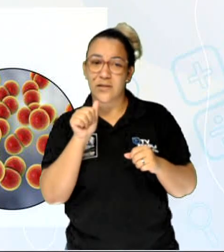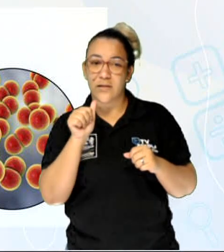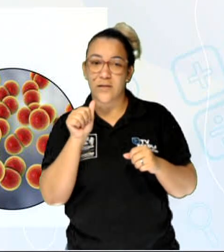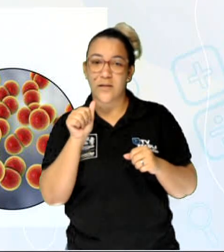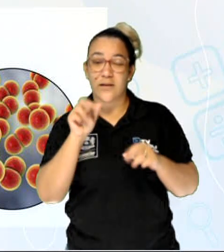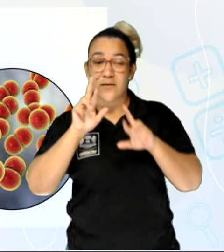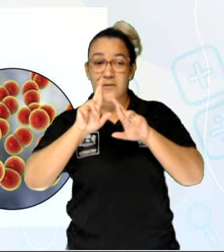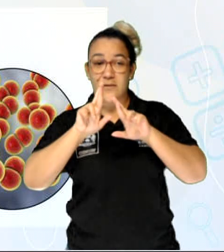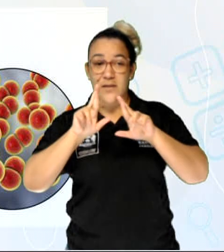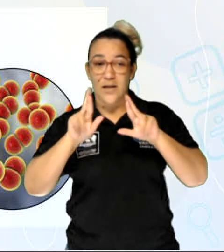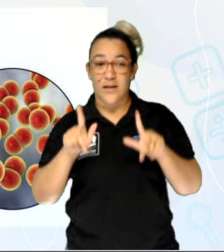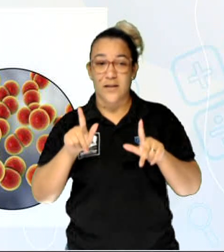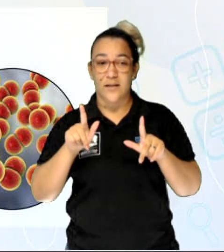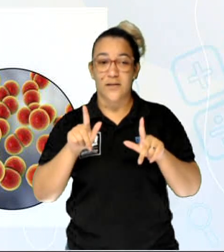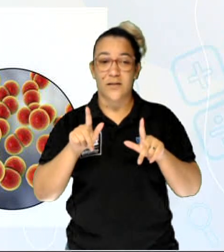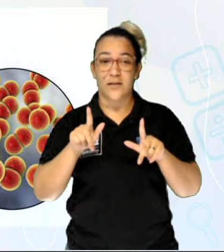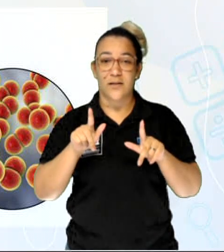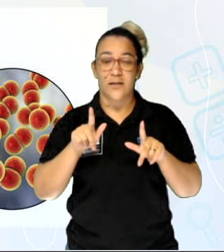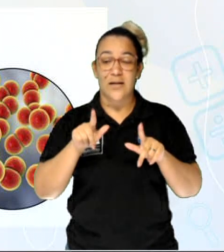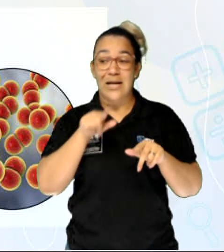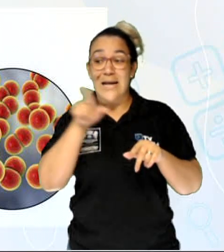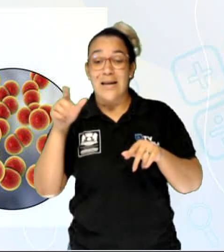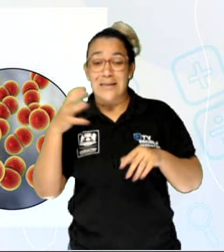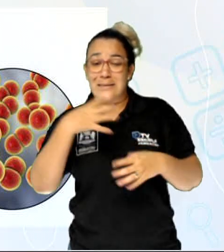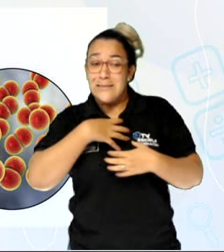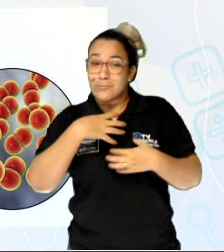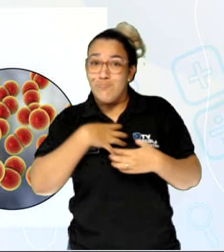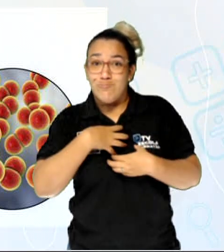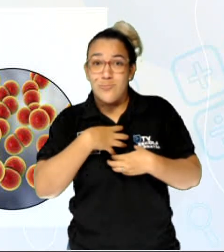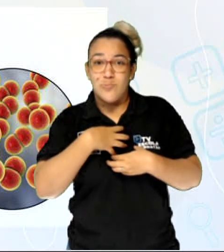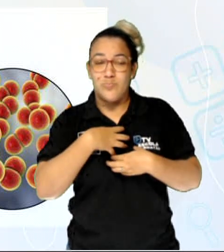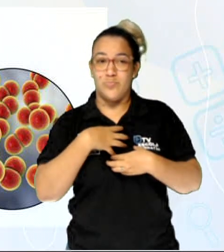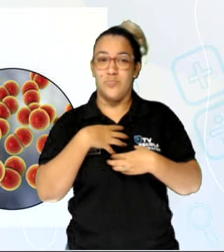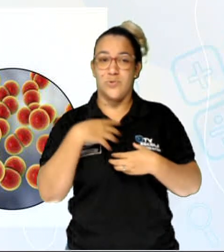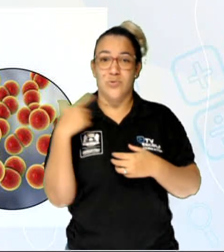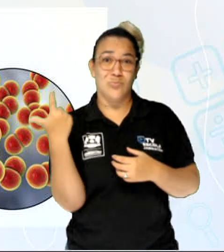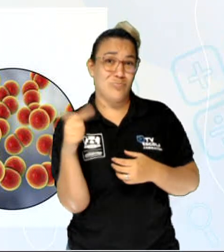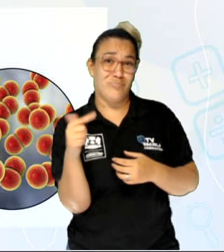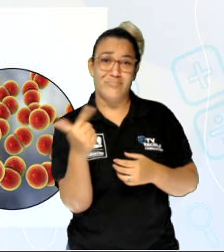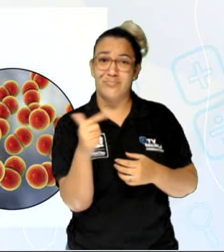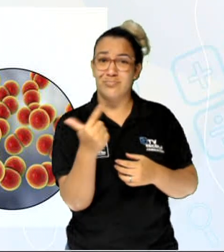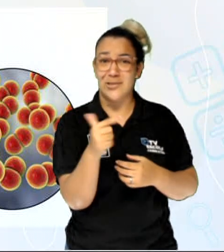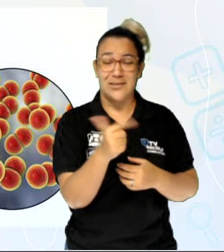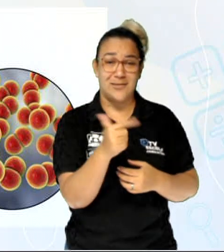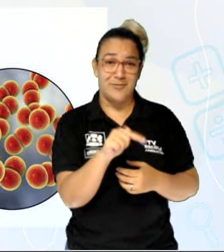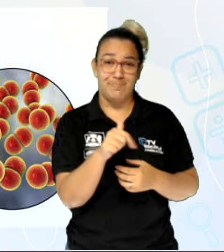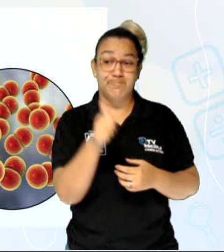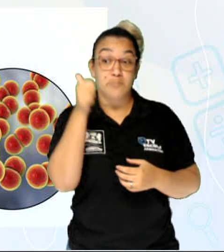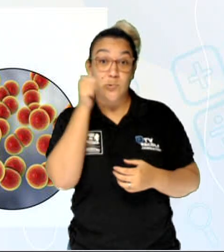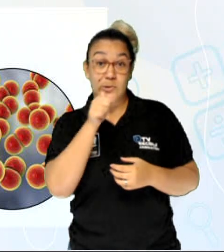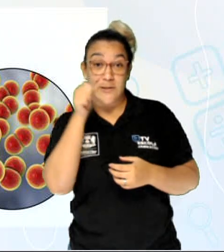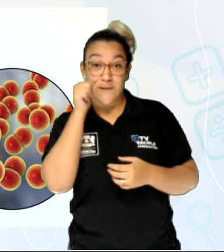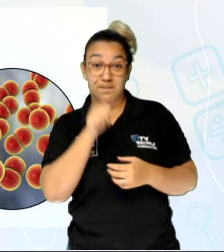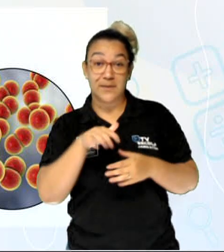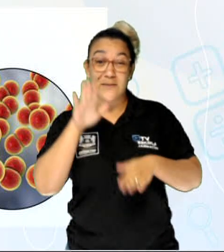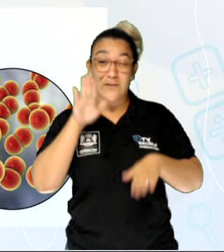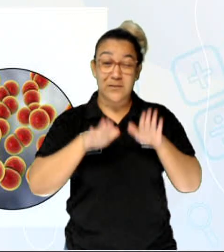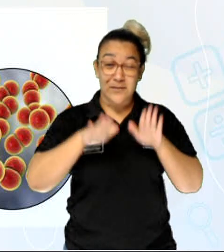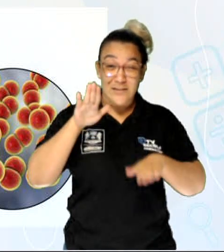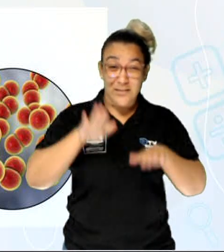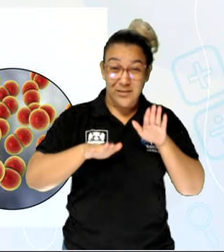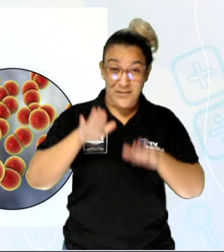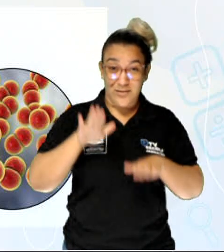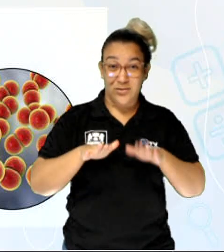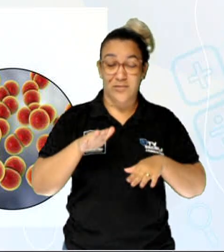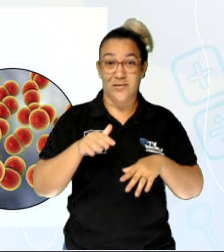que as mulheres geralmente são assintomáticas, ou seja, não desenvolvem sintomas na grande maioria,